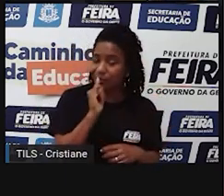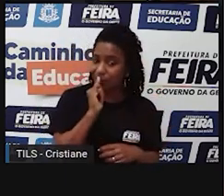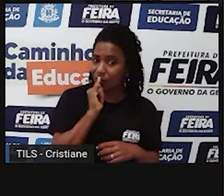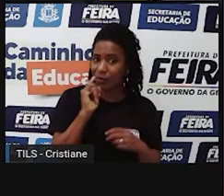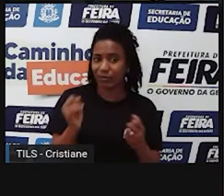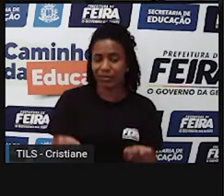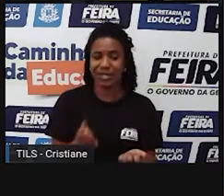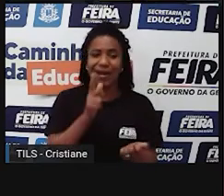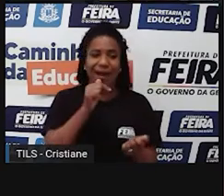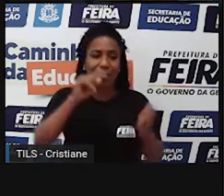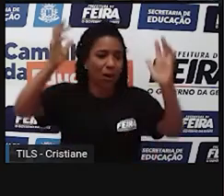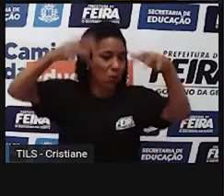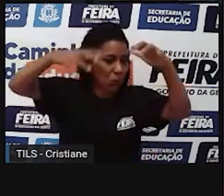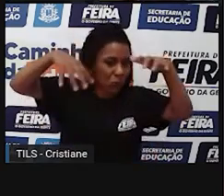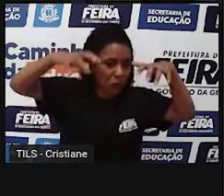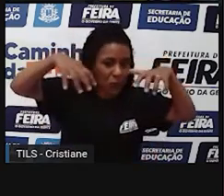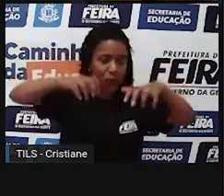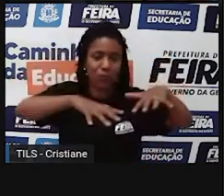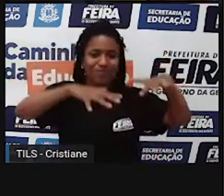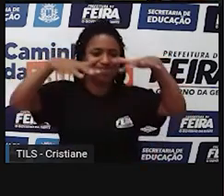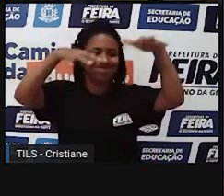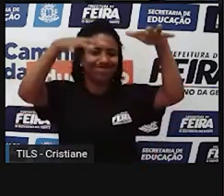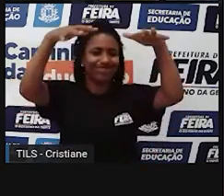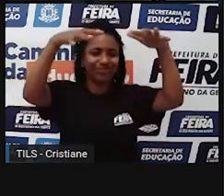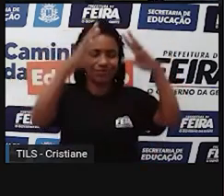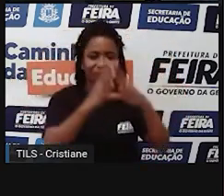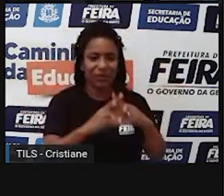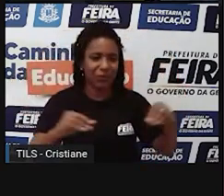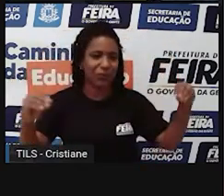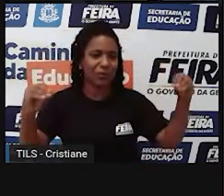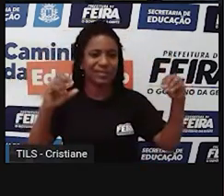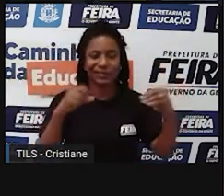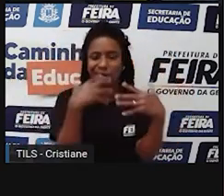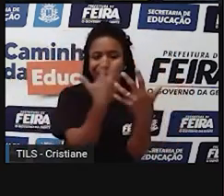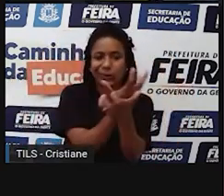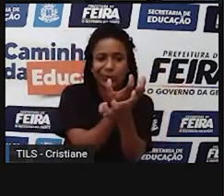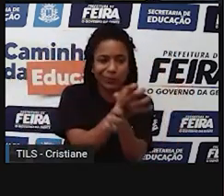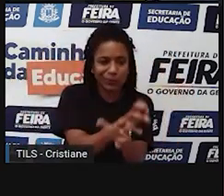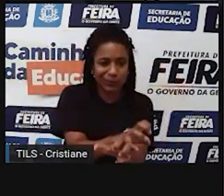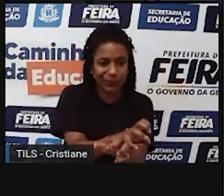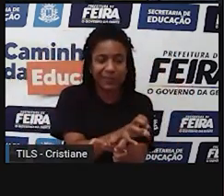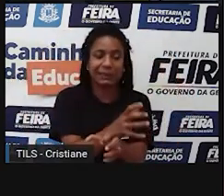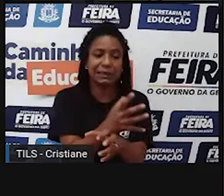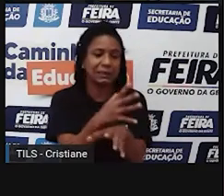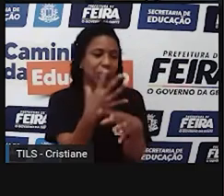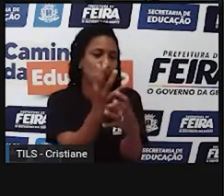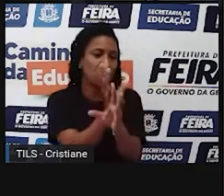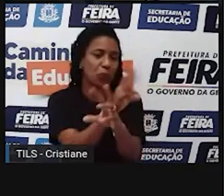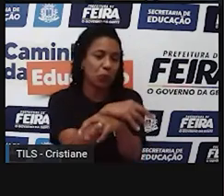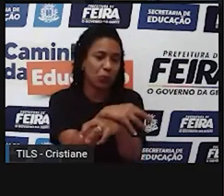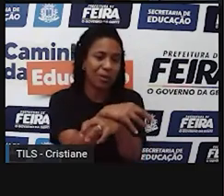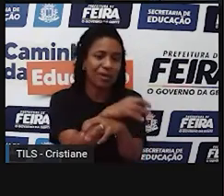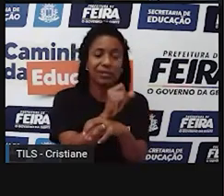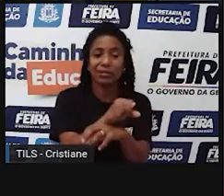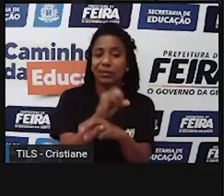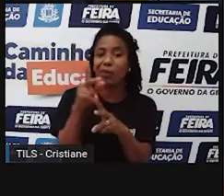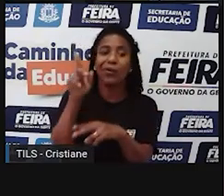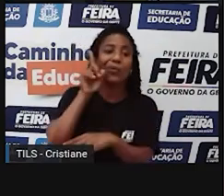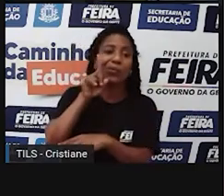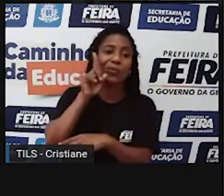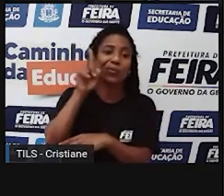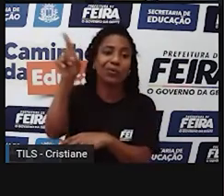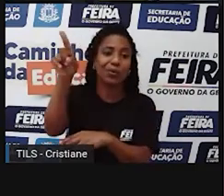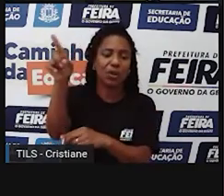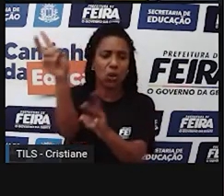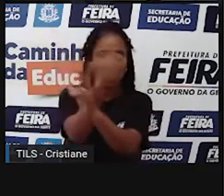tiver uma seca, se tiver um ciclone, como a gente observou agora nos Estados Unidos, eles já